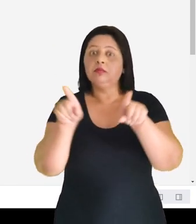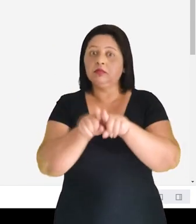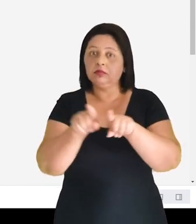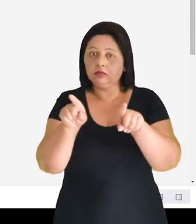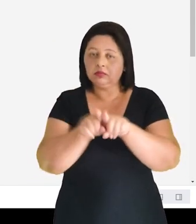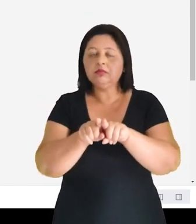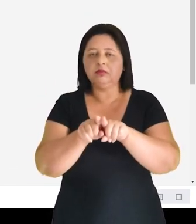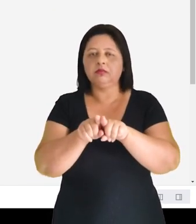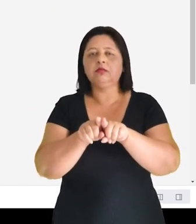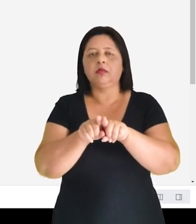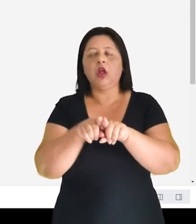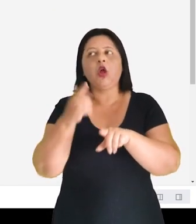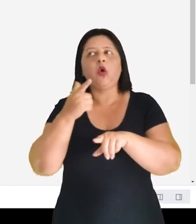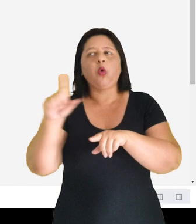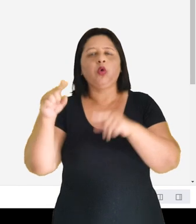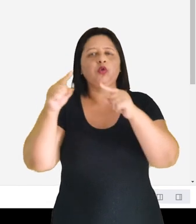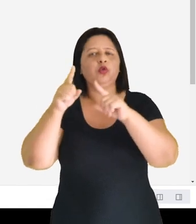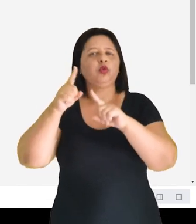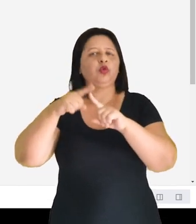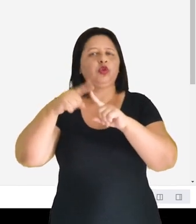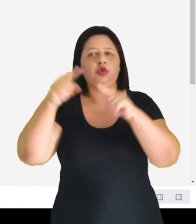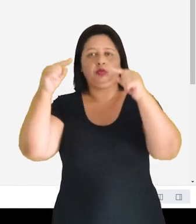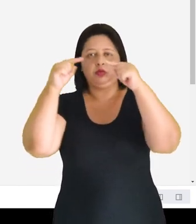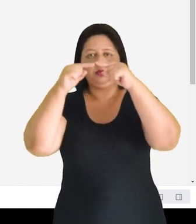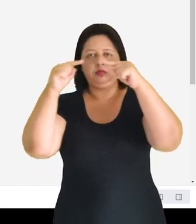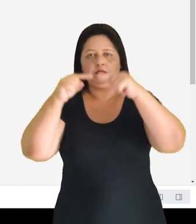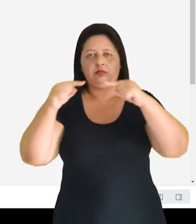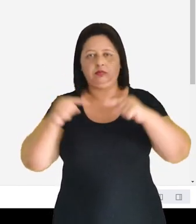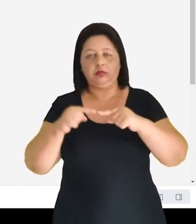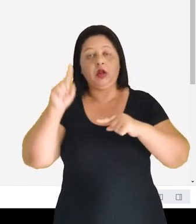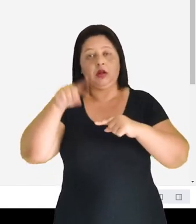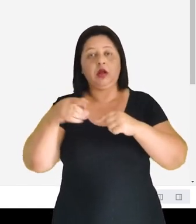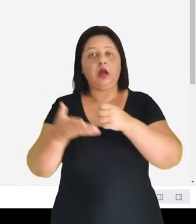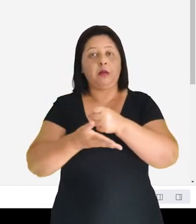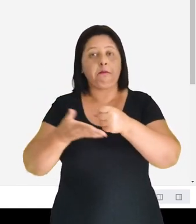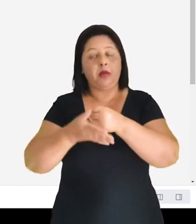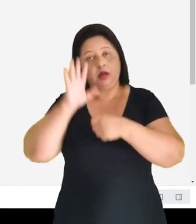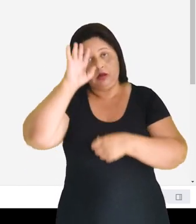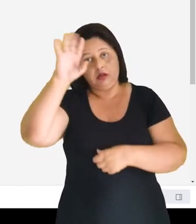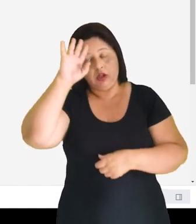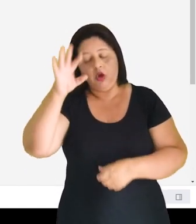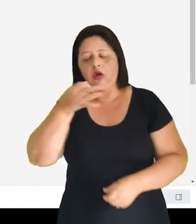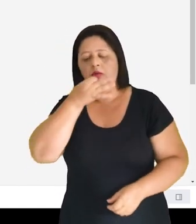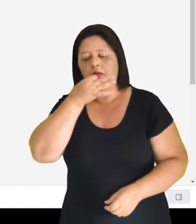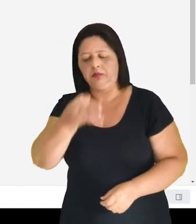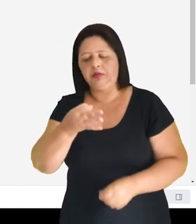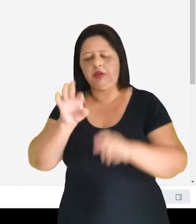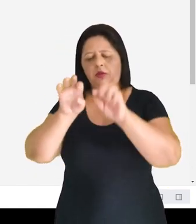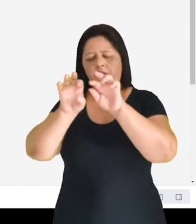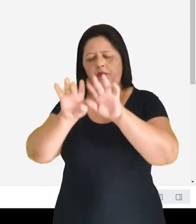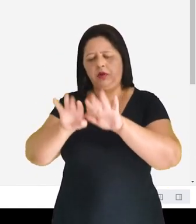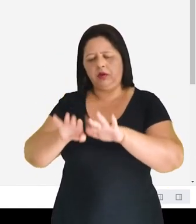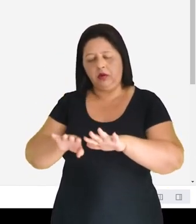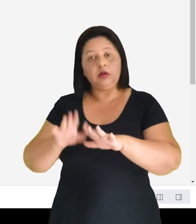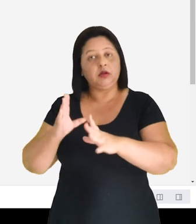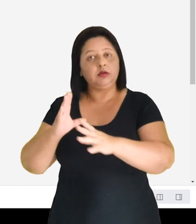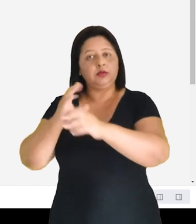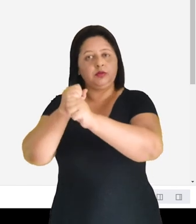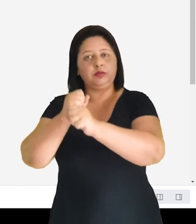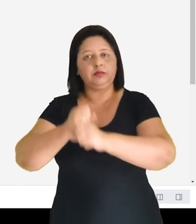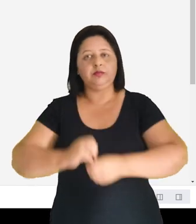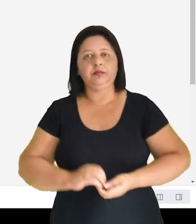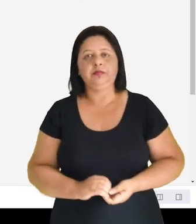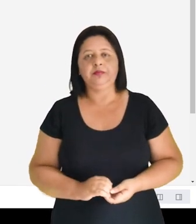Da mesma forma que eu tenho outro critério, que seria aqui no caso o embasamento teórico, então eu faço o comentário e